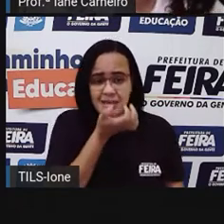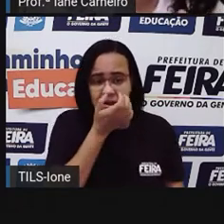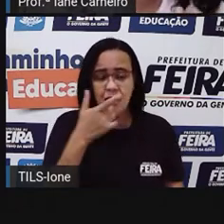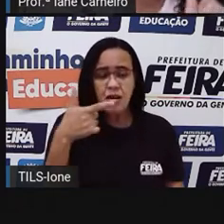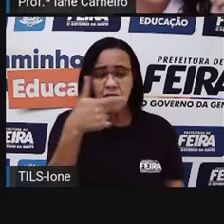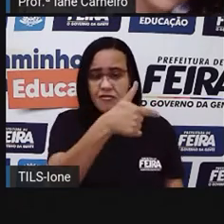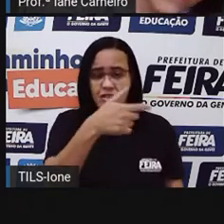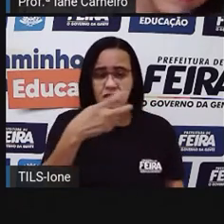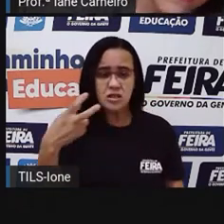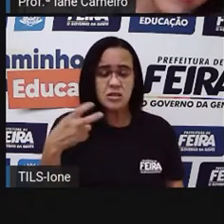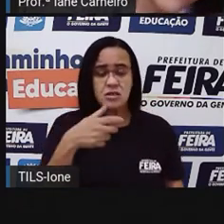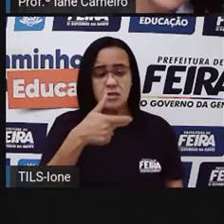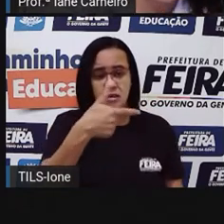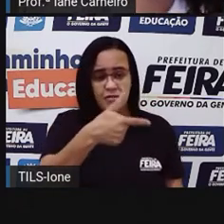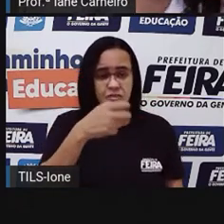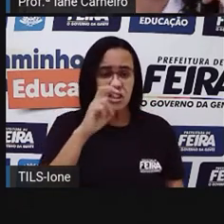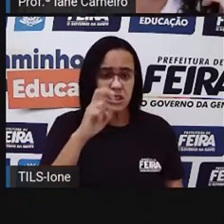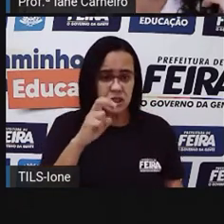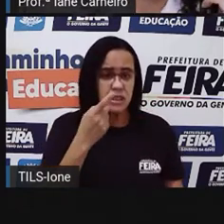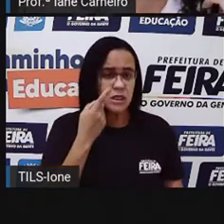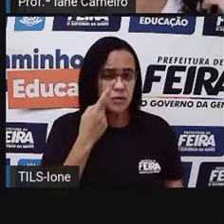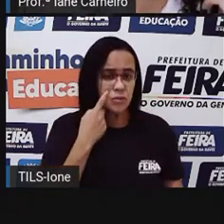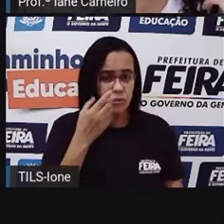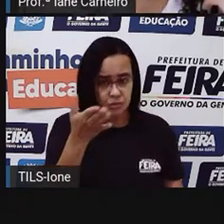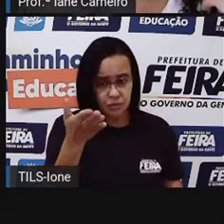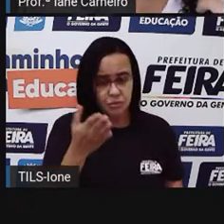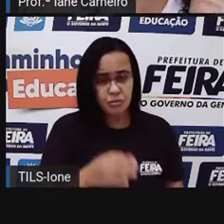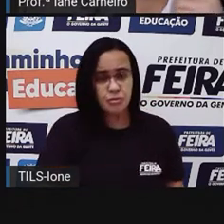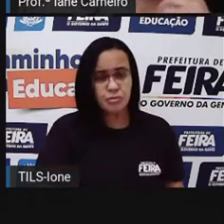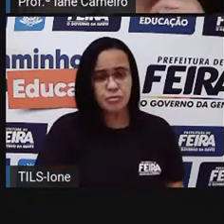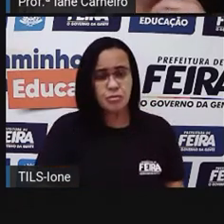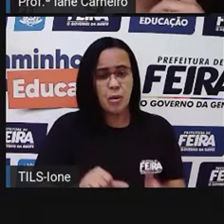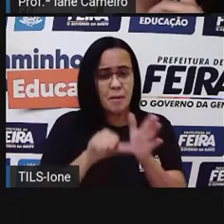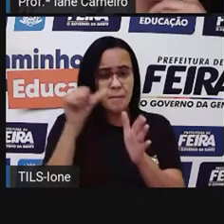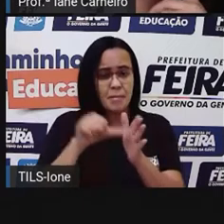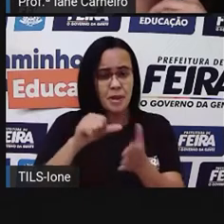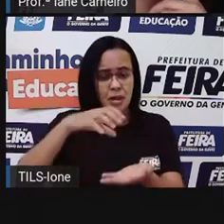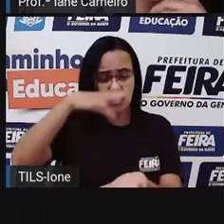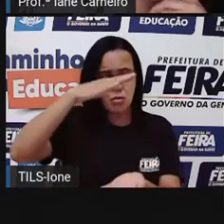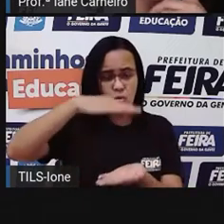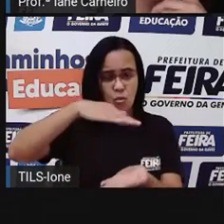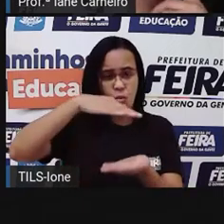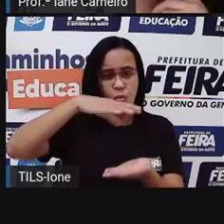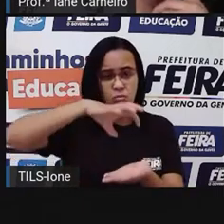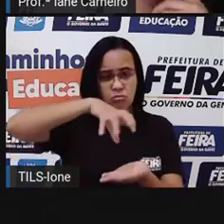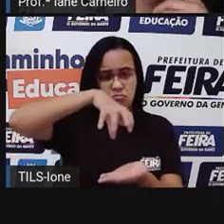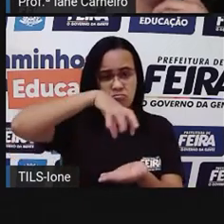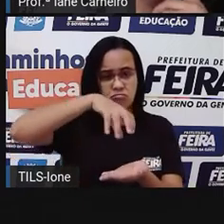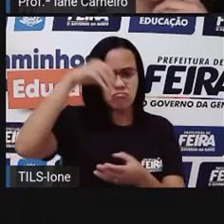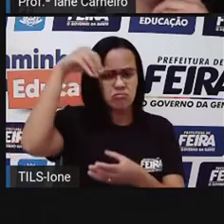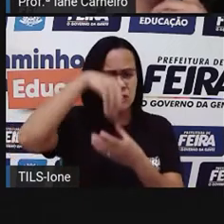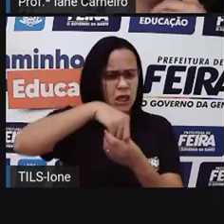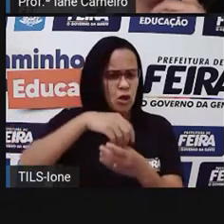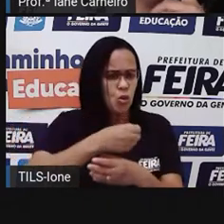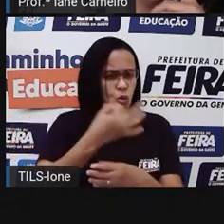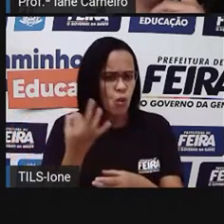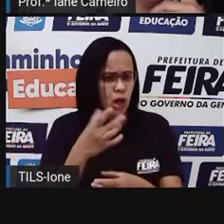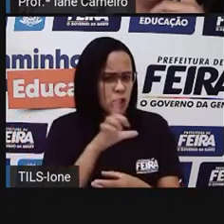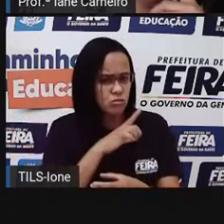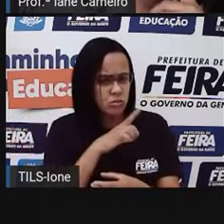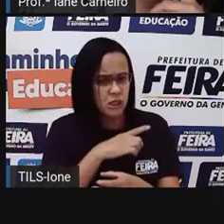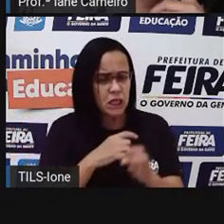vai ver aqui agora. Então, aqui, nesse primeiro pote aqui, quanto é que a gente tem? Vamos ver? Então, eu tenho uma moeda de